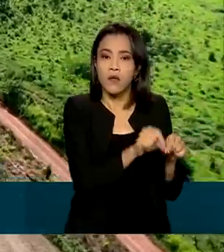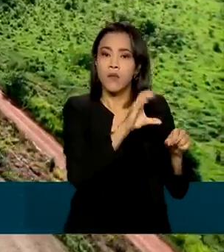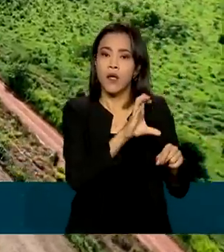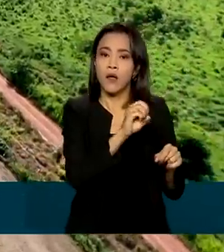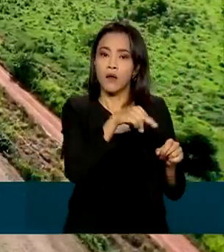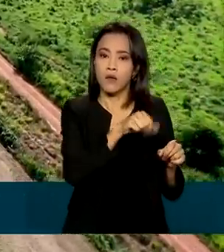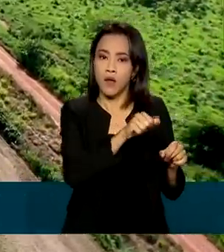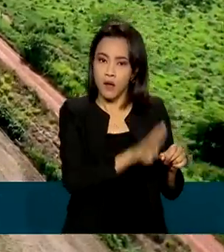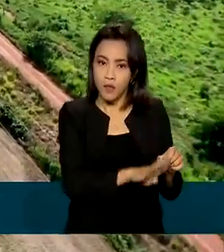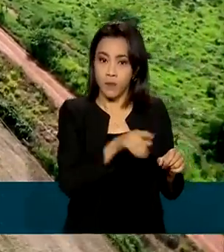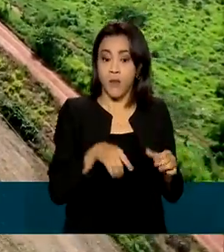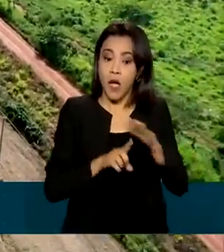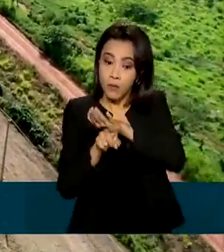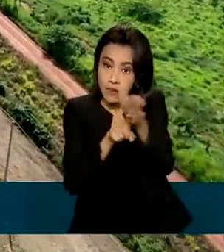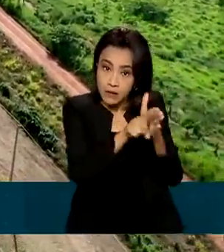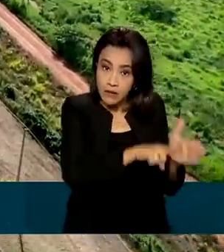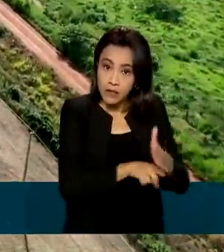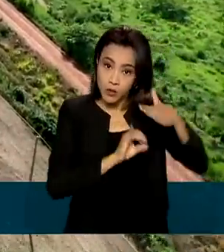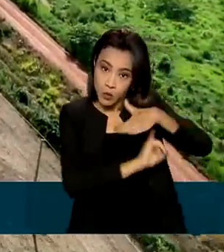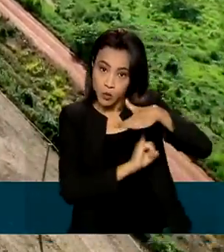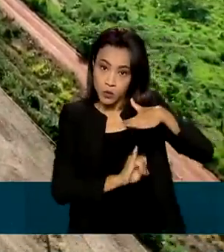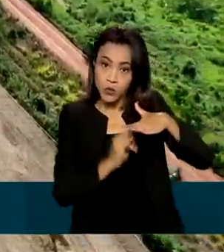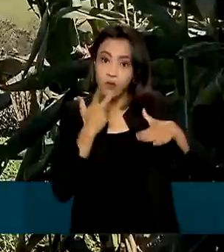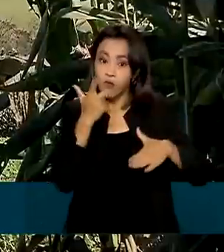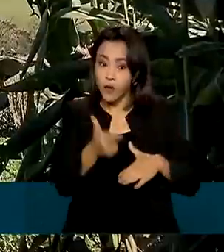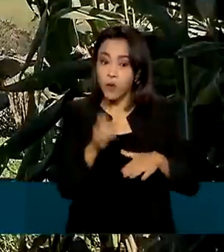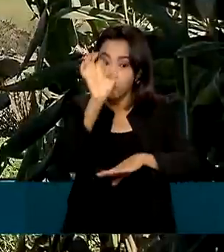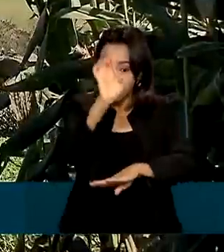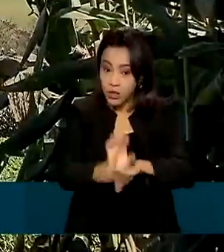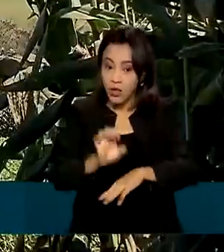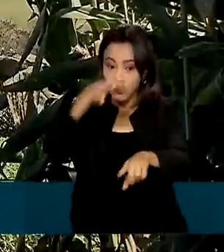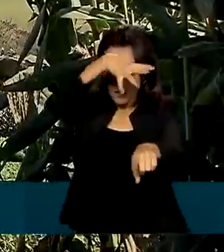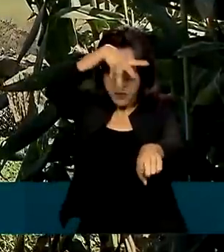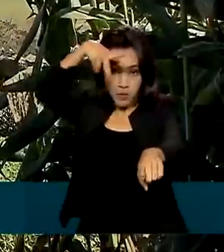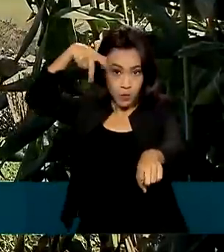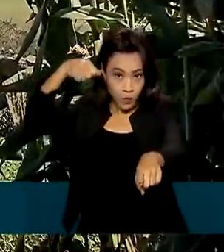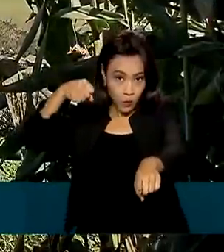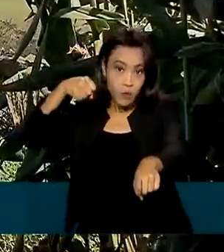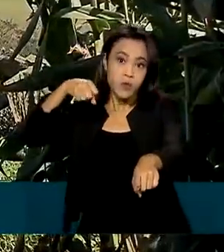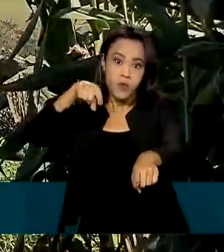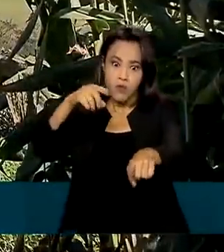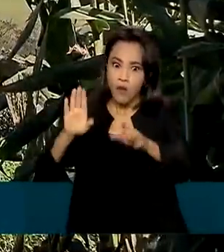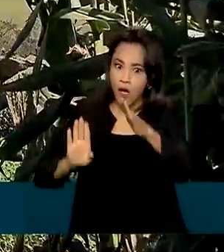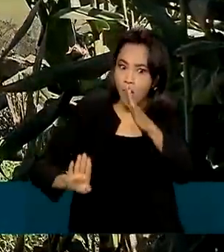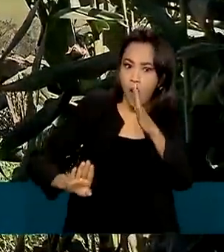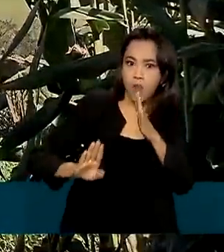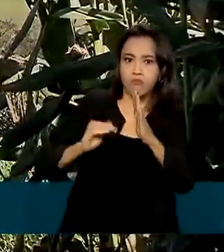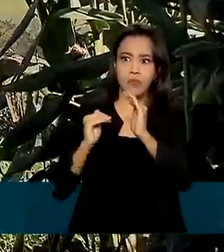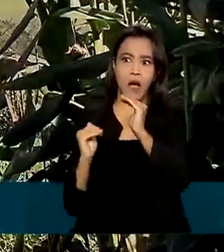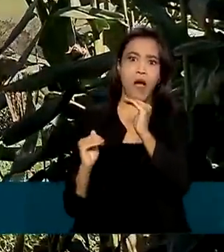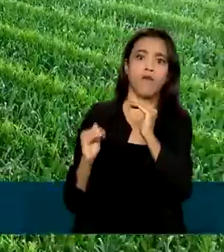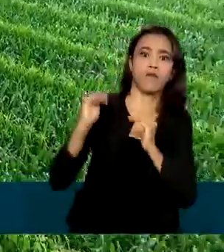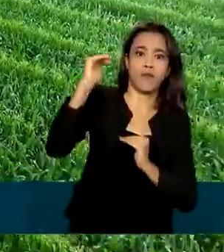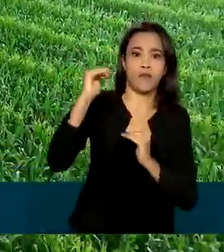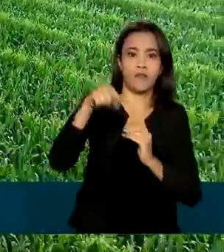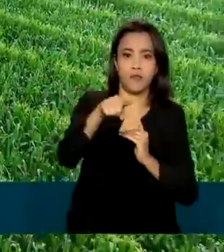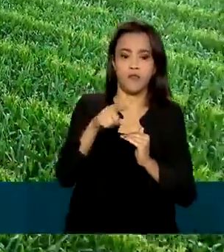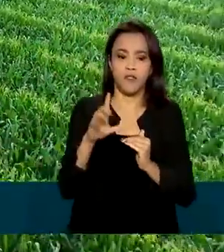Instituto mostra que o estado de Mato Grosso lidera como o maior produtor nacional de grãos,